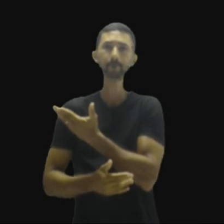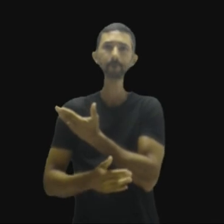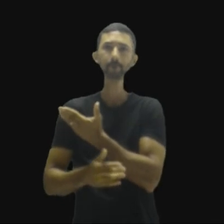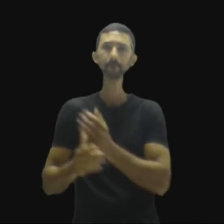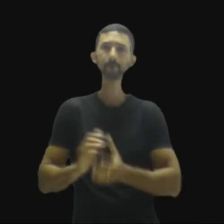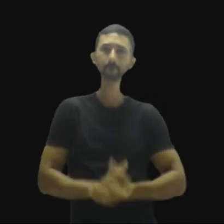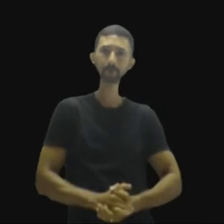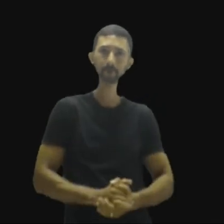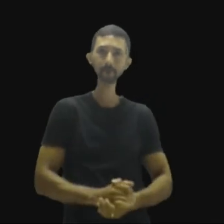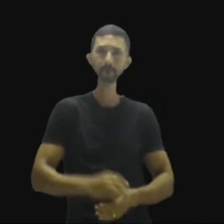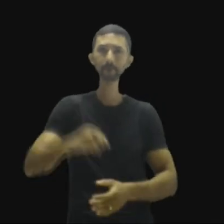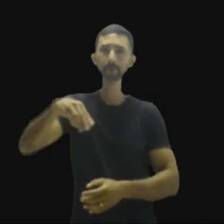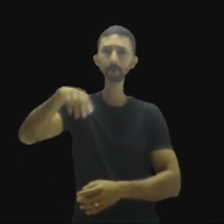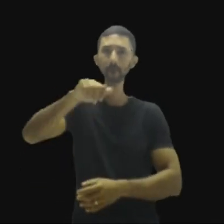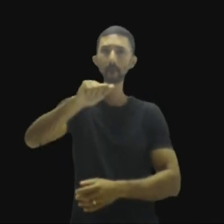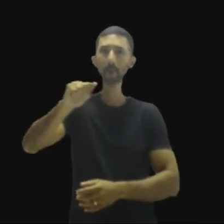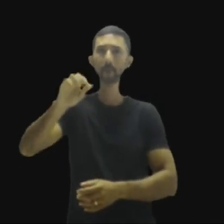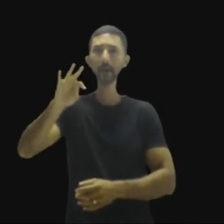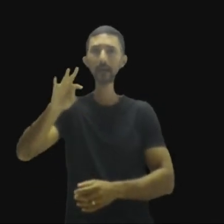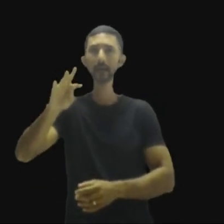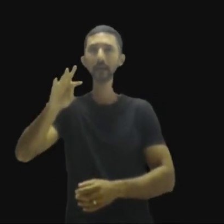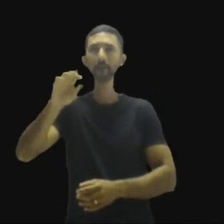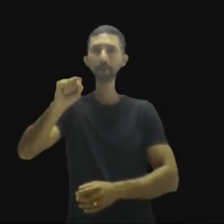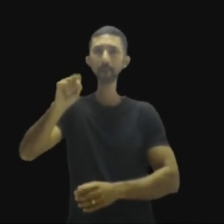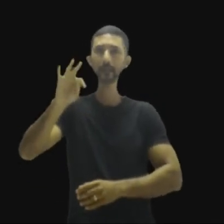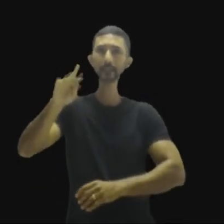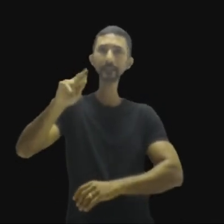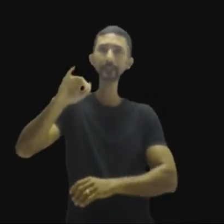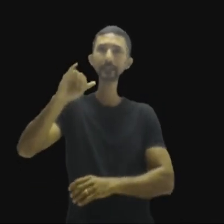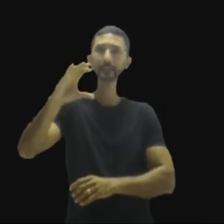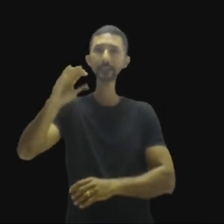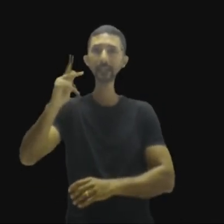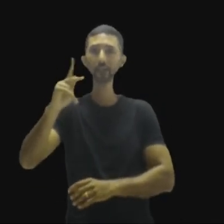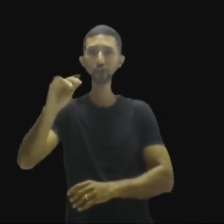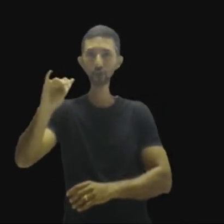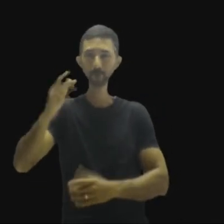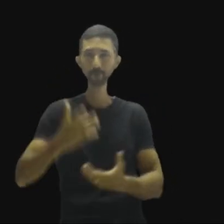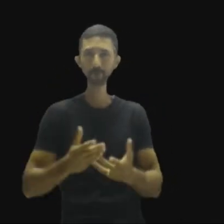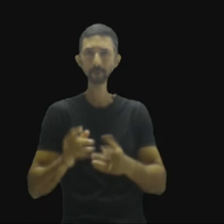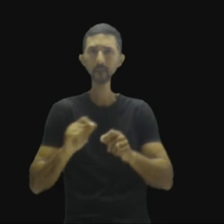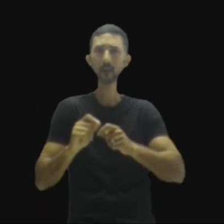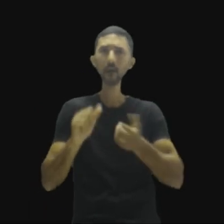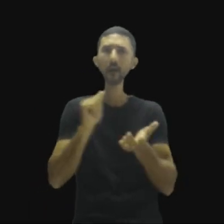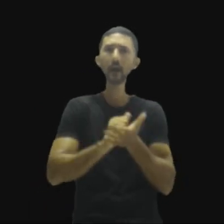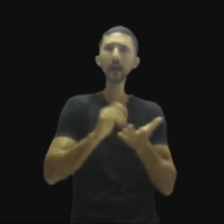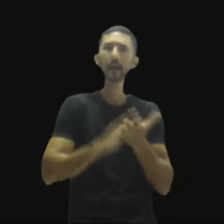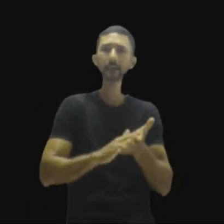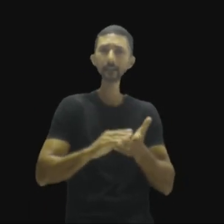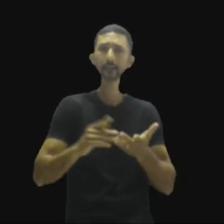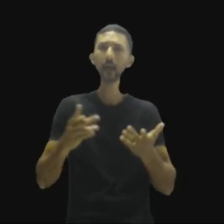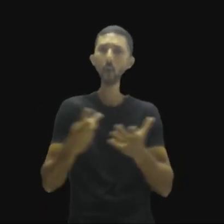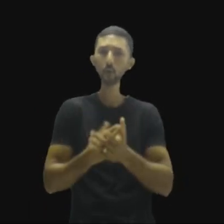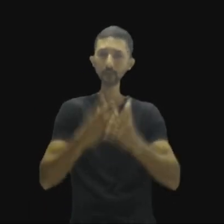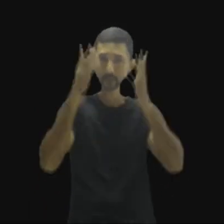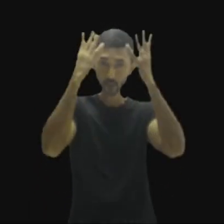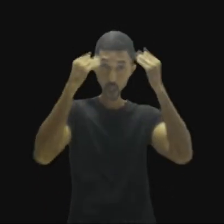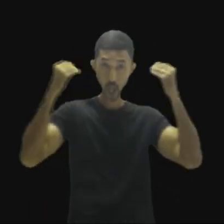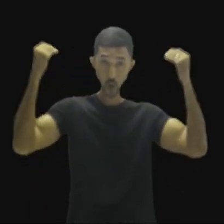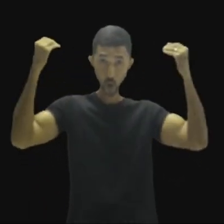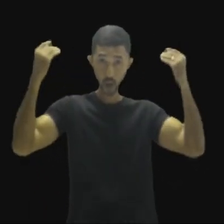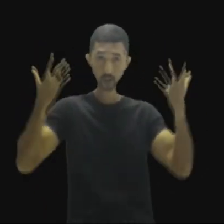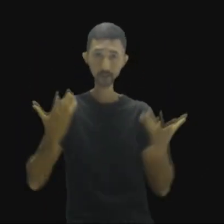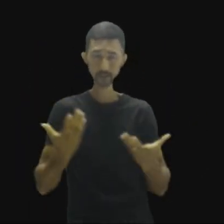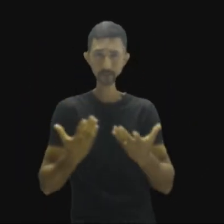1992, ocorre o Tratado de Maastricht, que aconteceu na Holanda, nos